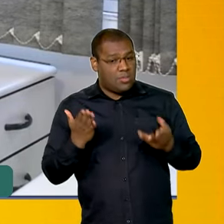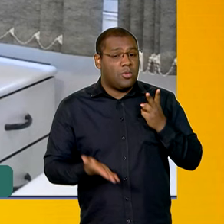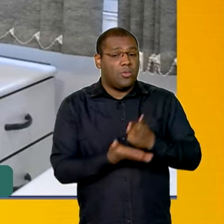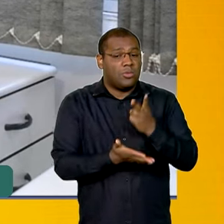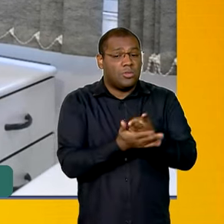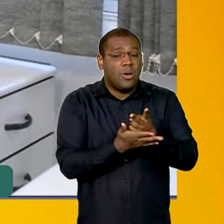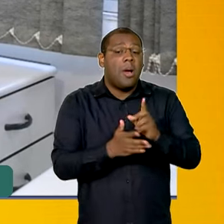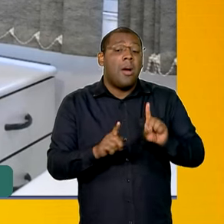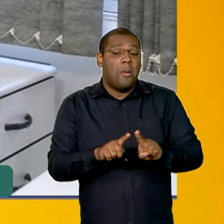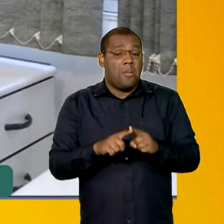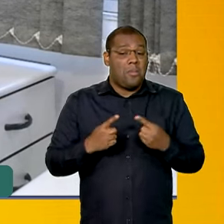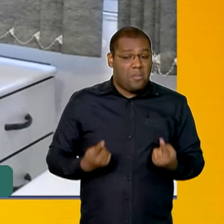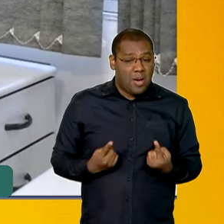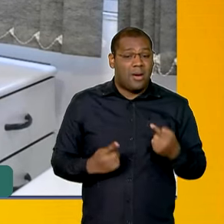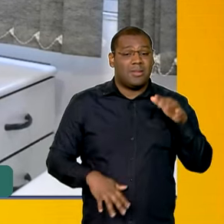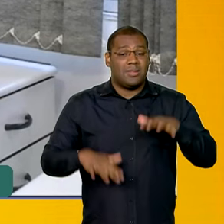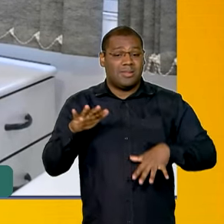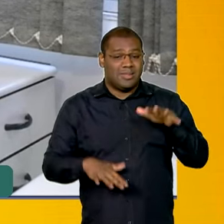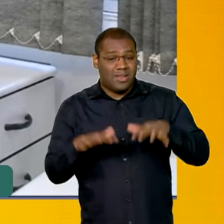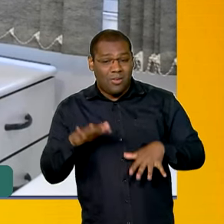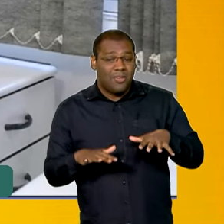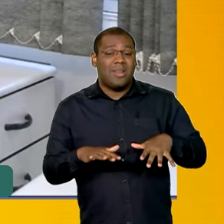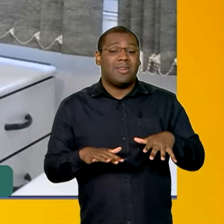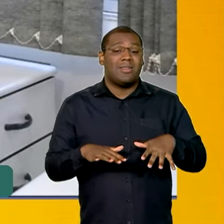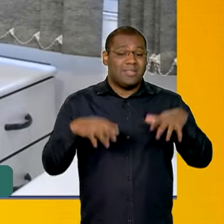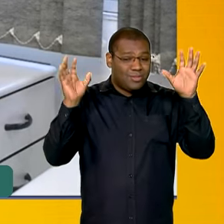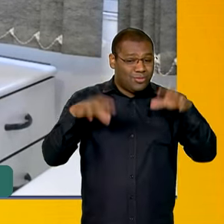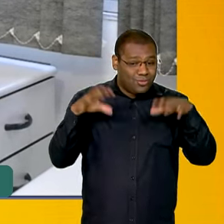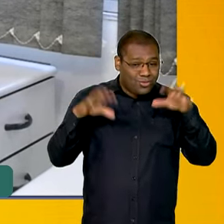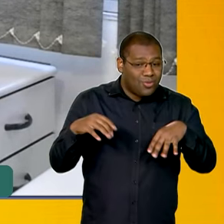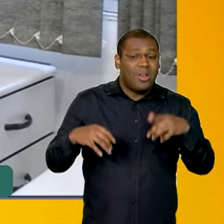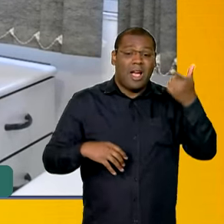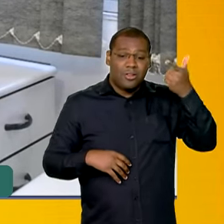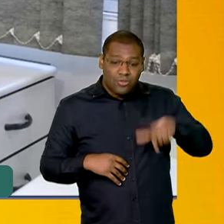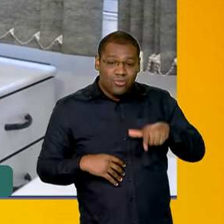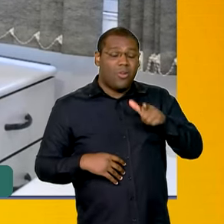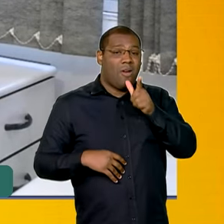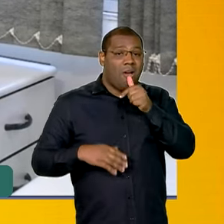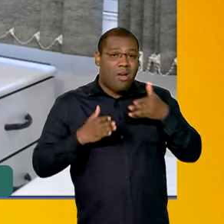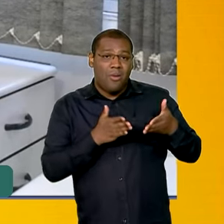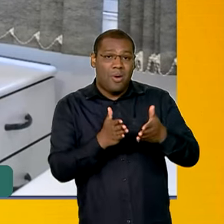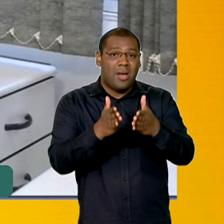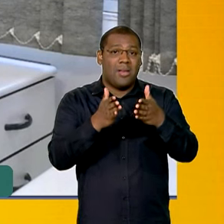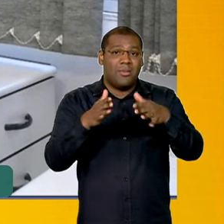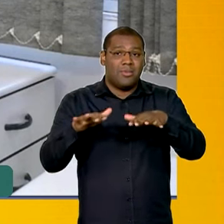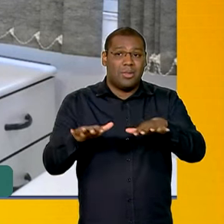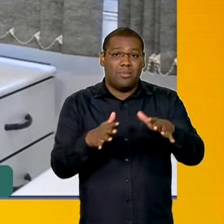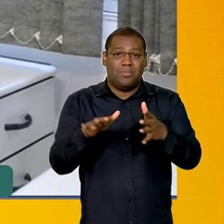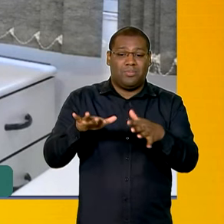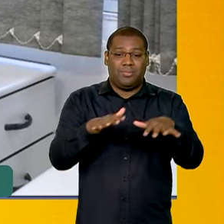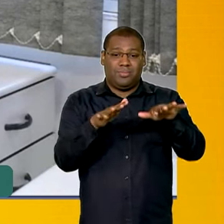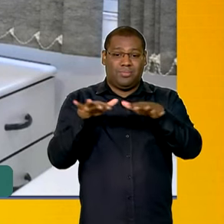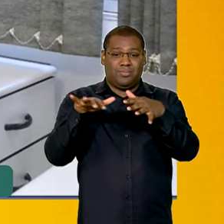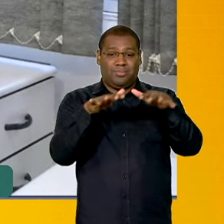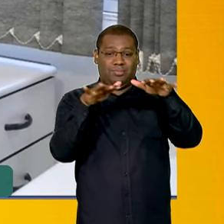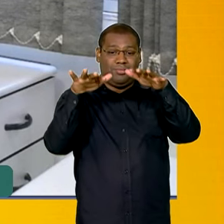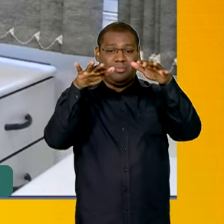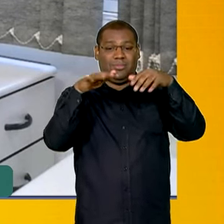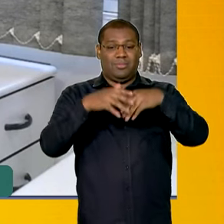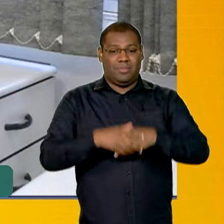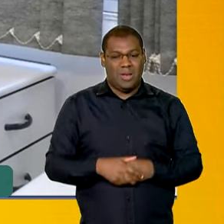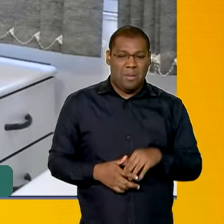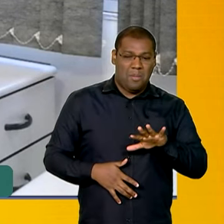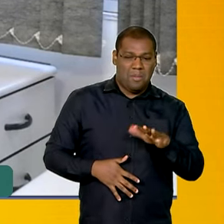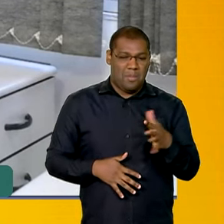ele possa ter uma subida nos próximos dias. Ou seja, um declínio abaixo dos quatro